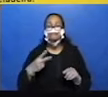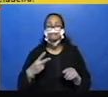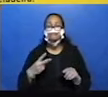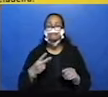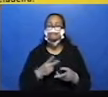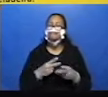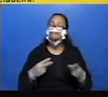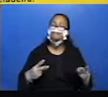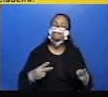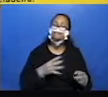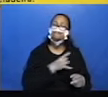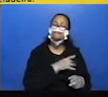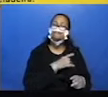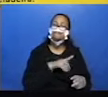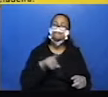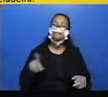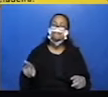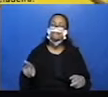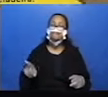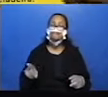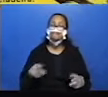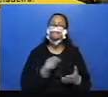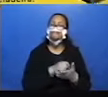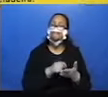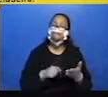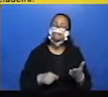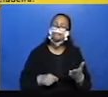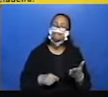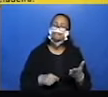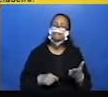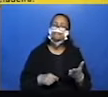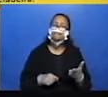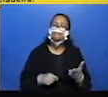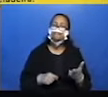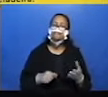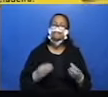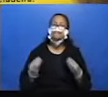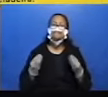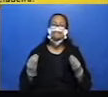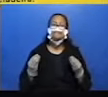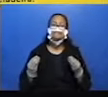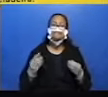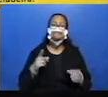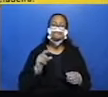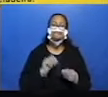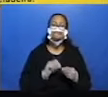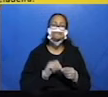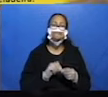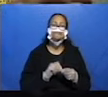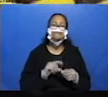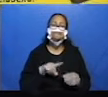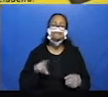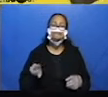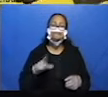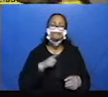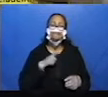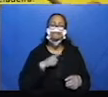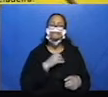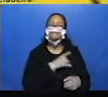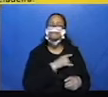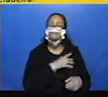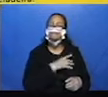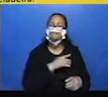escreva situações em que cada um deles causou ou causaria medo em você. Então, aqui, ó. Foi escolhido o morcego.